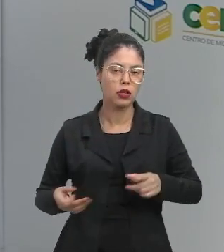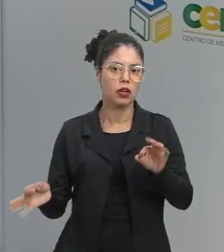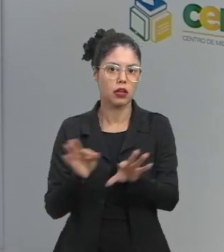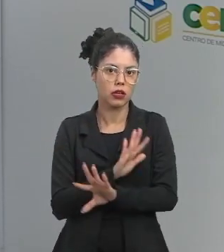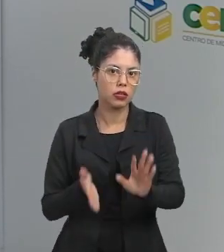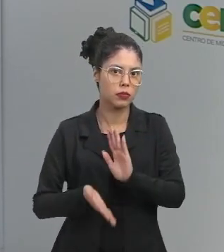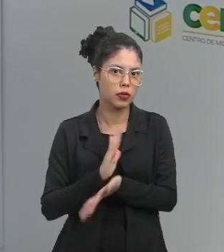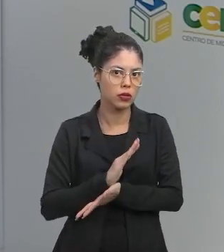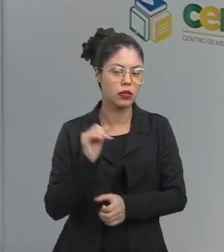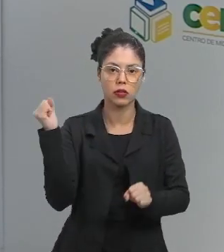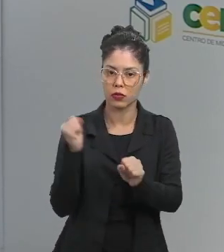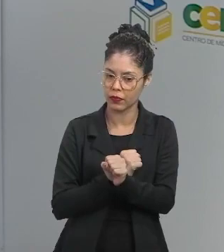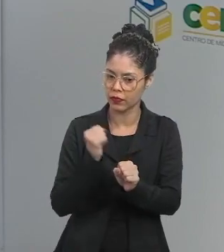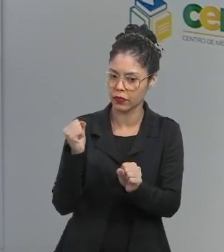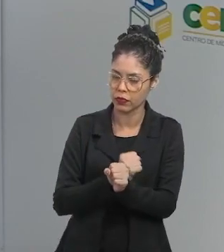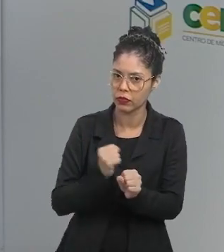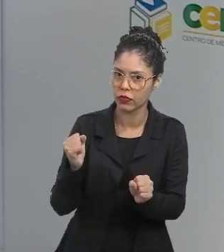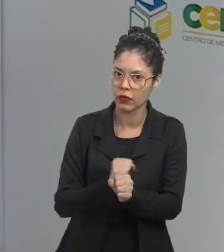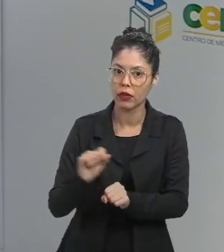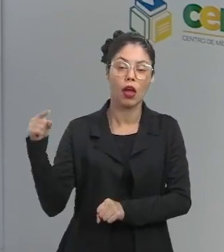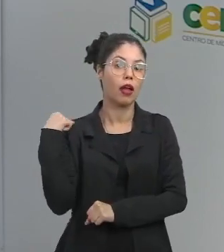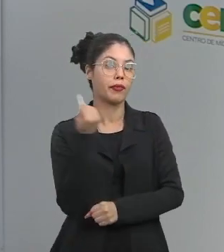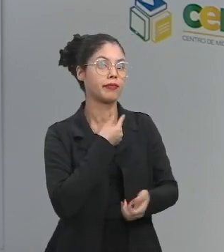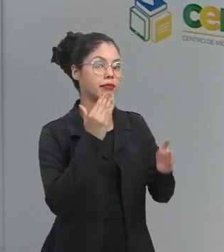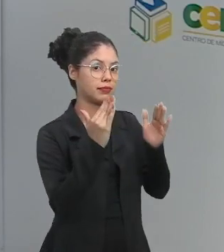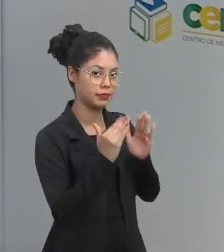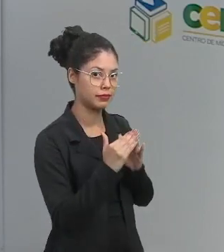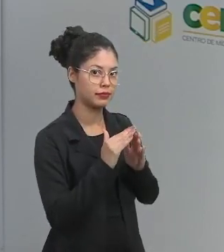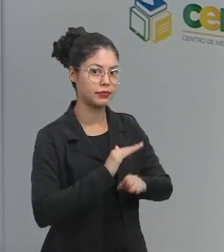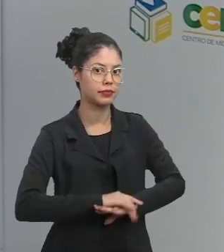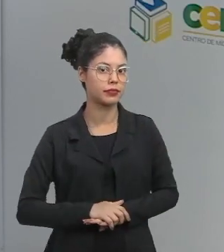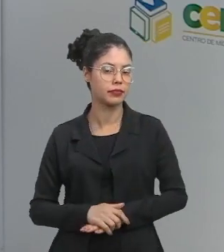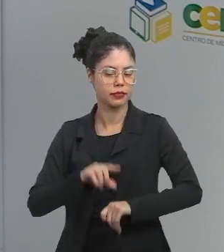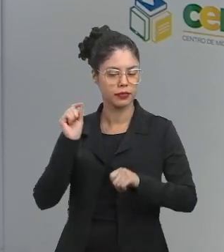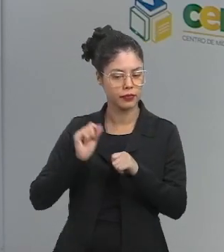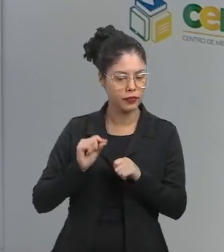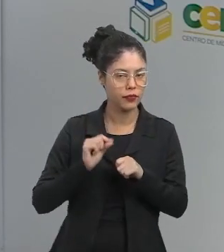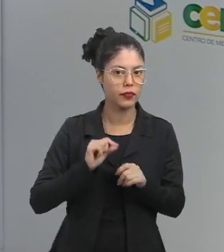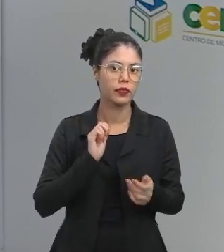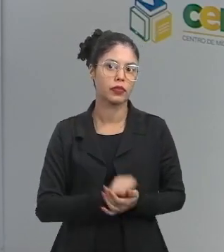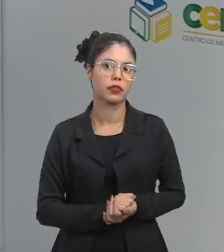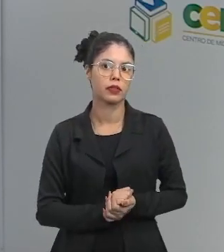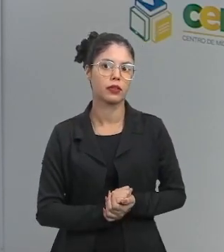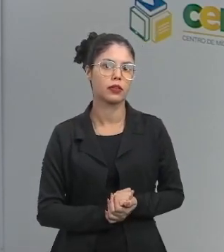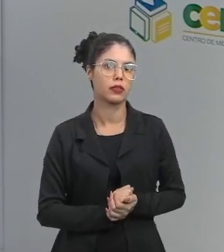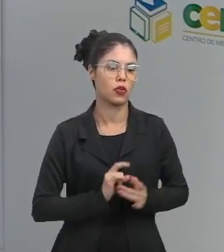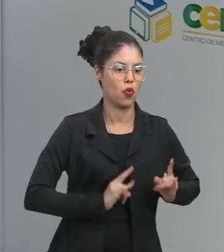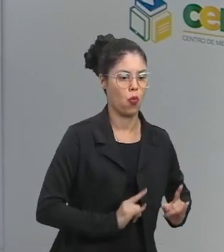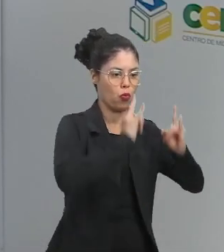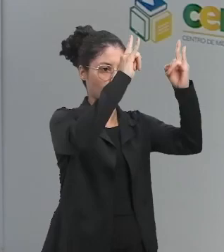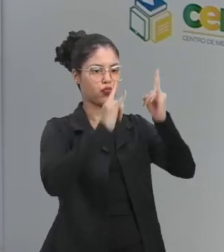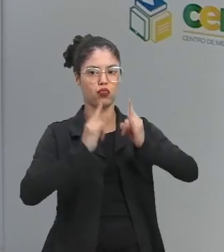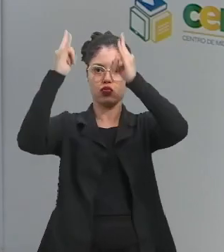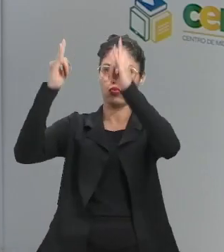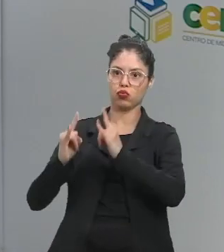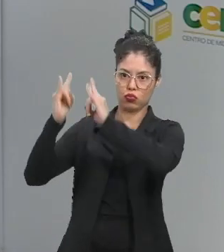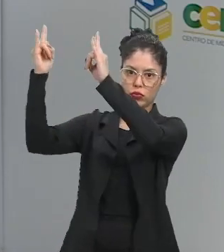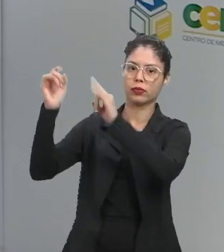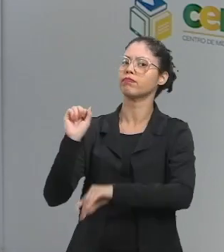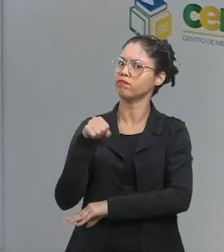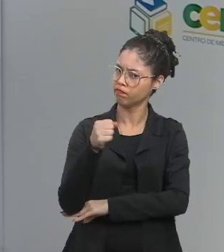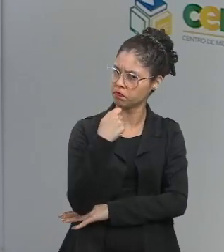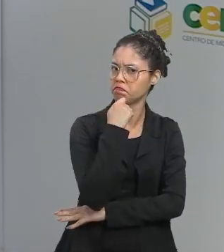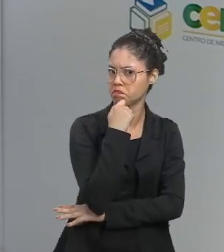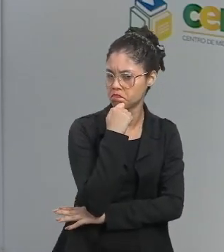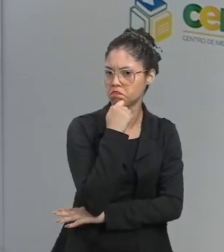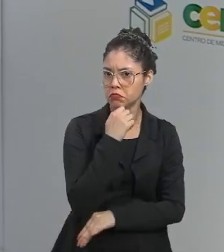habitar para poder construirmos a nossa casa? Para poder construirmos os nossos condomínios? Eu acho que sim, hein?